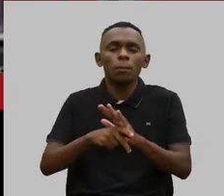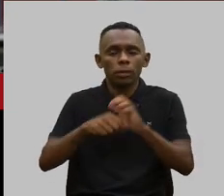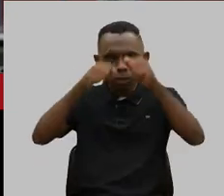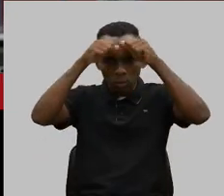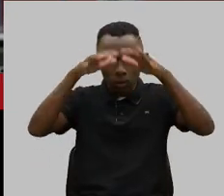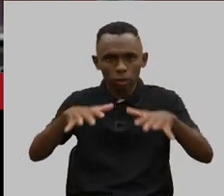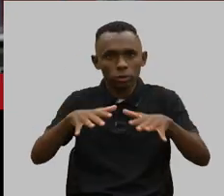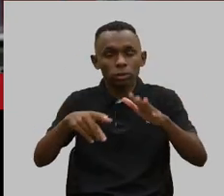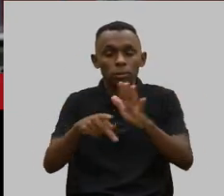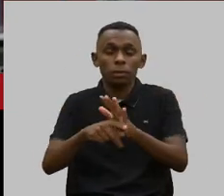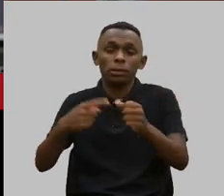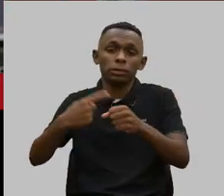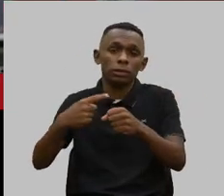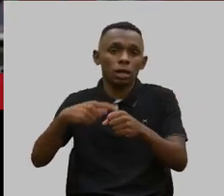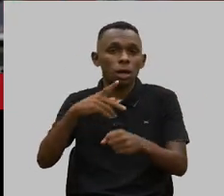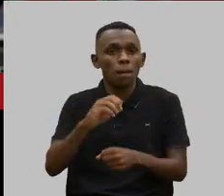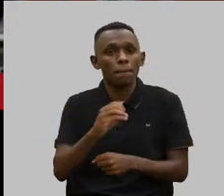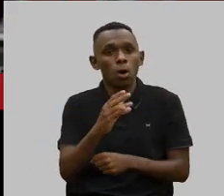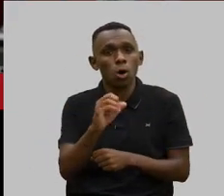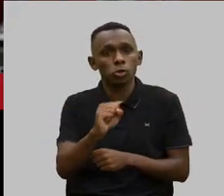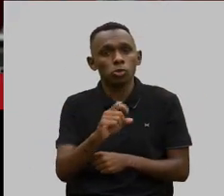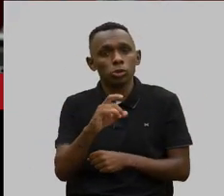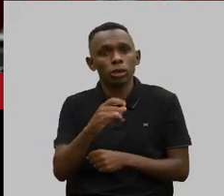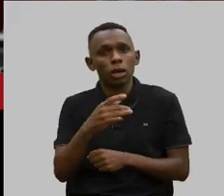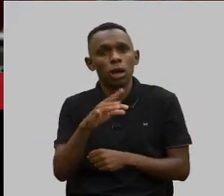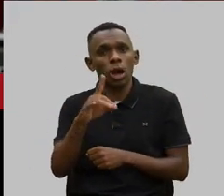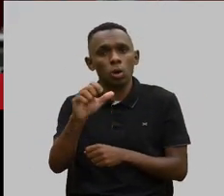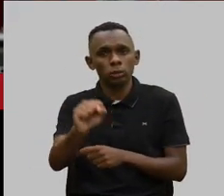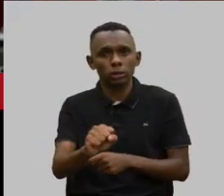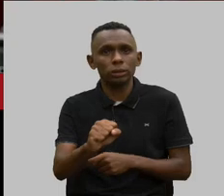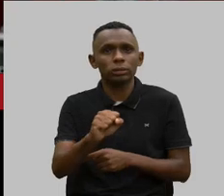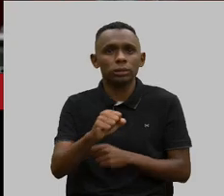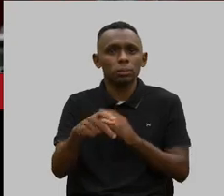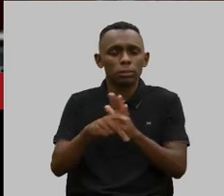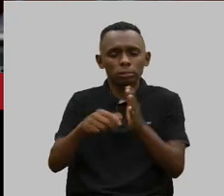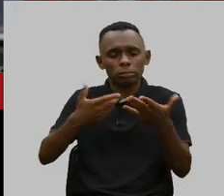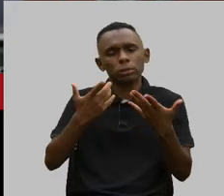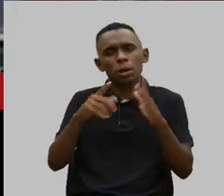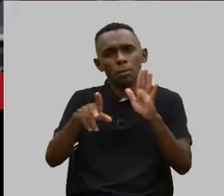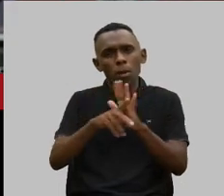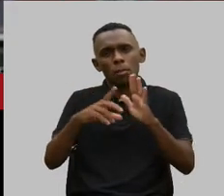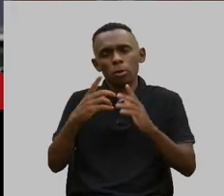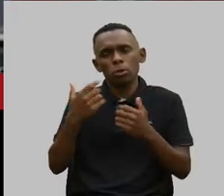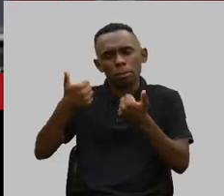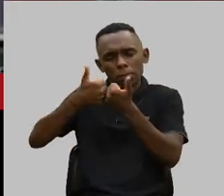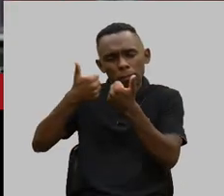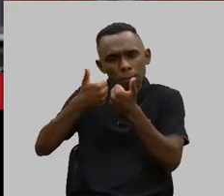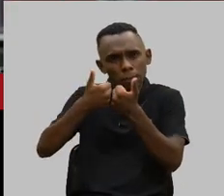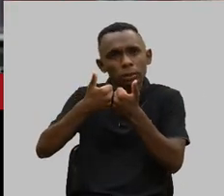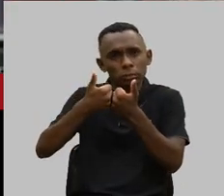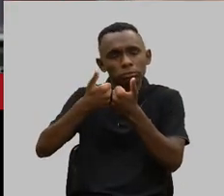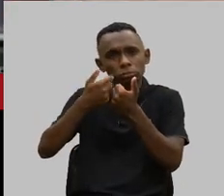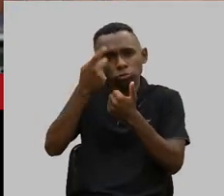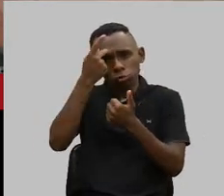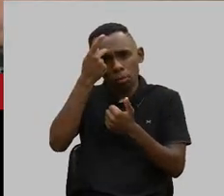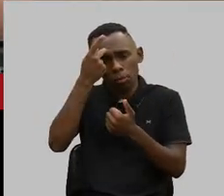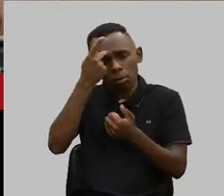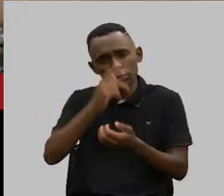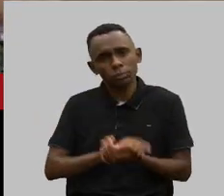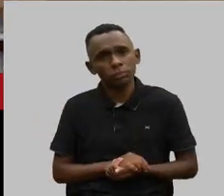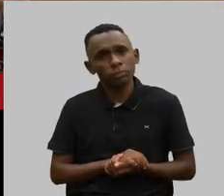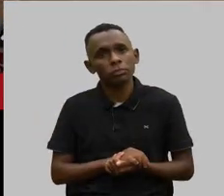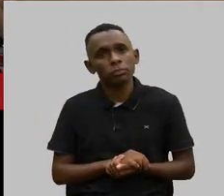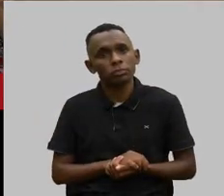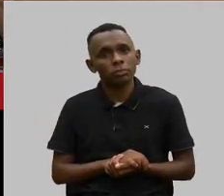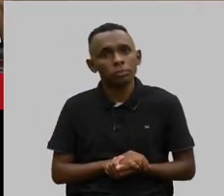Poços de Caldas, uma cidade que fica lá na boquinha da bruxa, quase caindo, em São Paulo, porque o morro é alto. Eu falo que se bobear, Poços